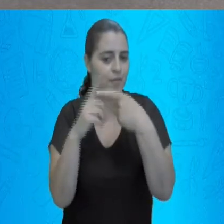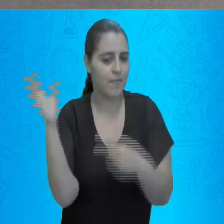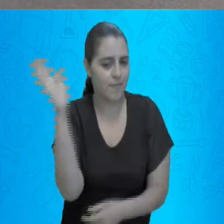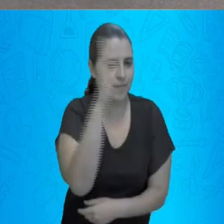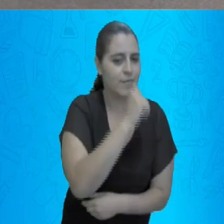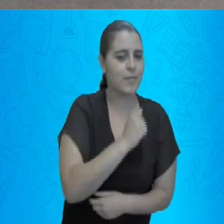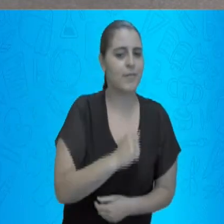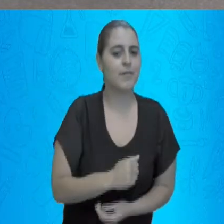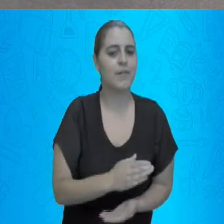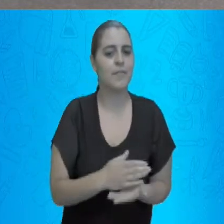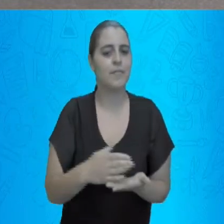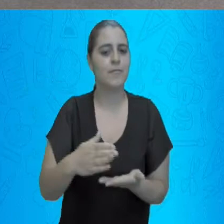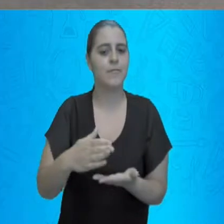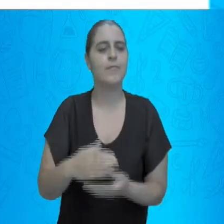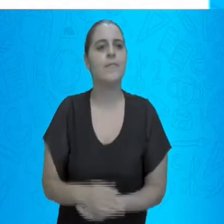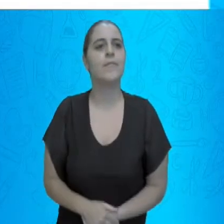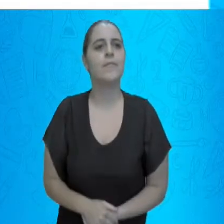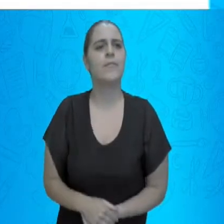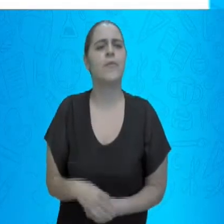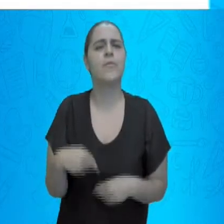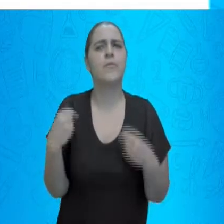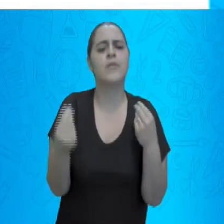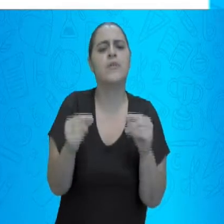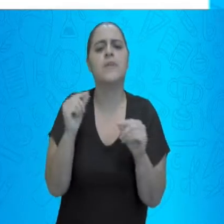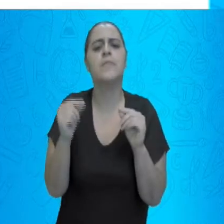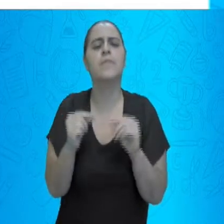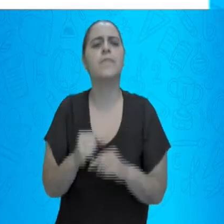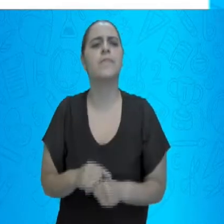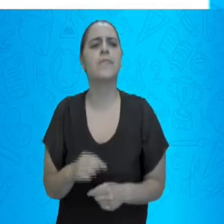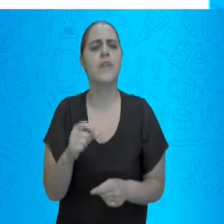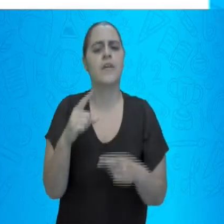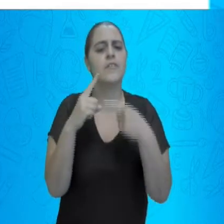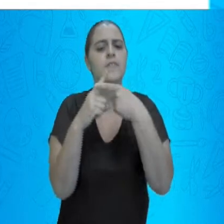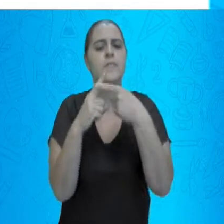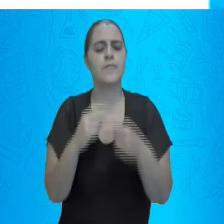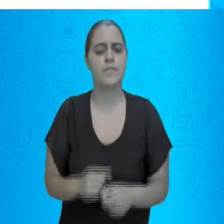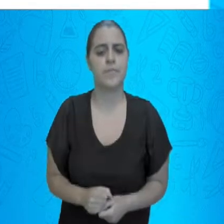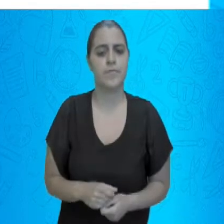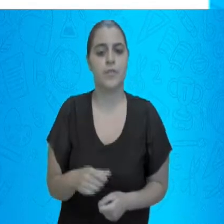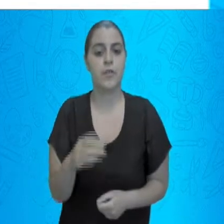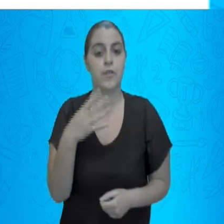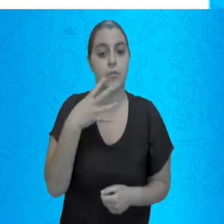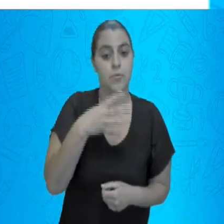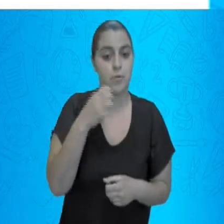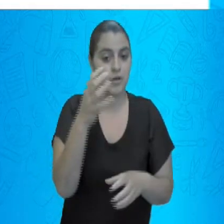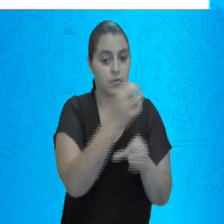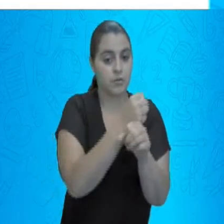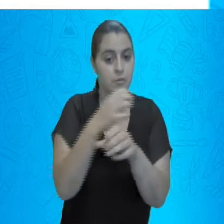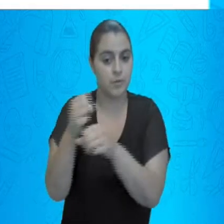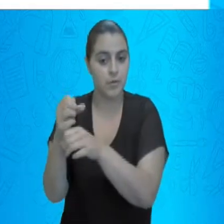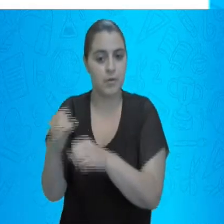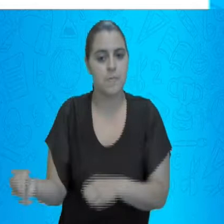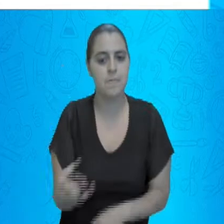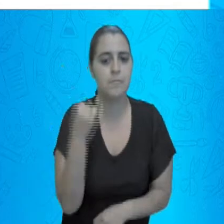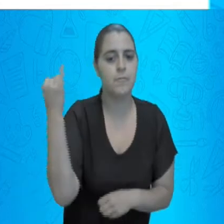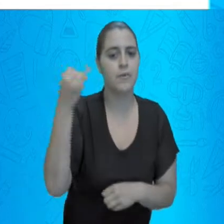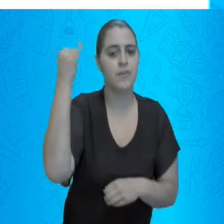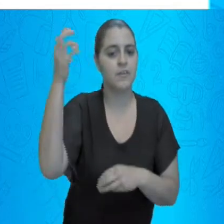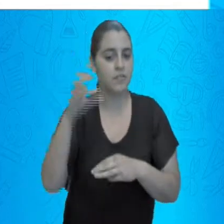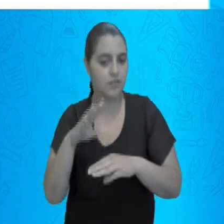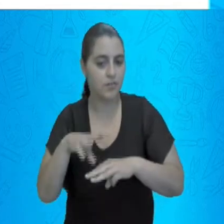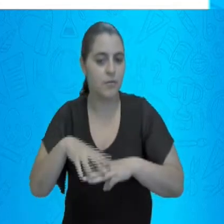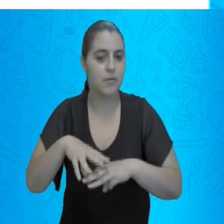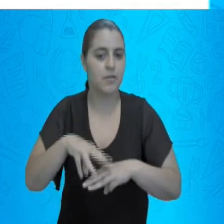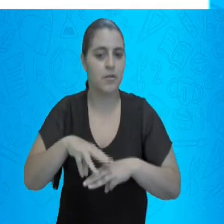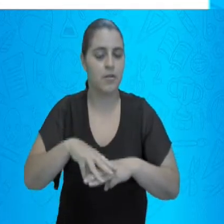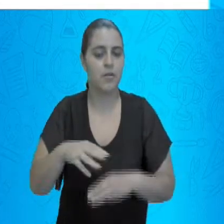Vem comigo aqui no slide. O que é adição? Adição é uma das quatro operações fundamentais da matemática,